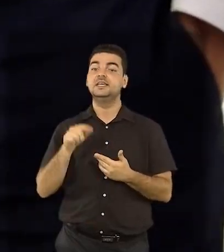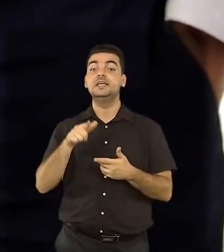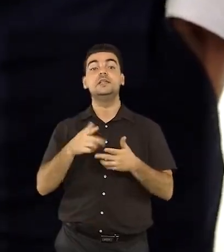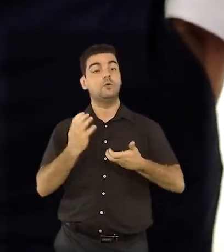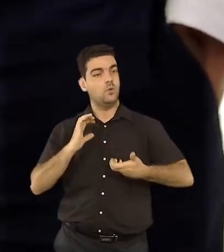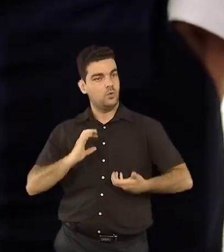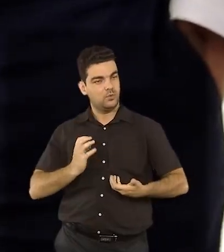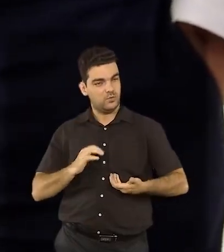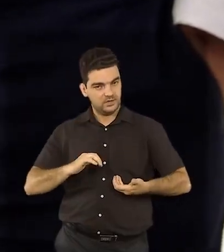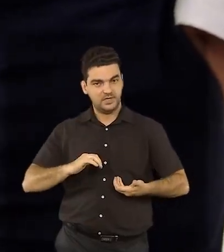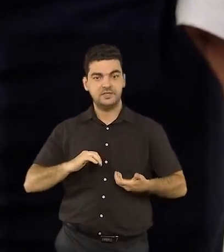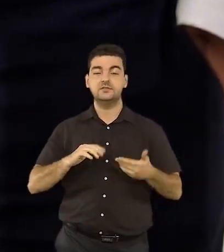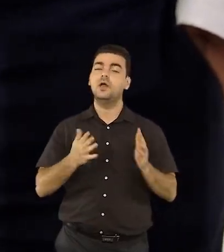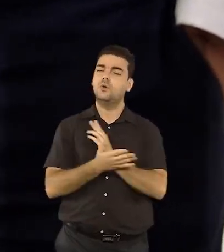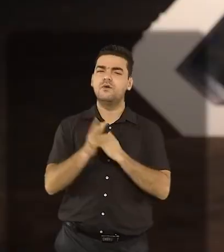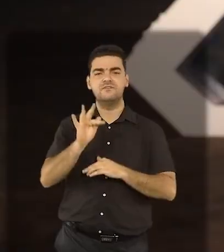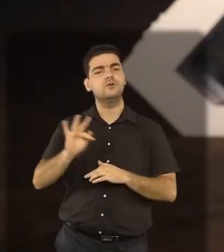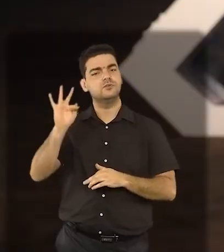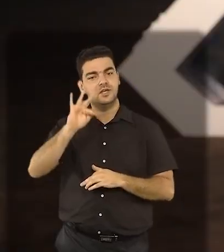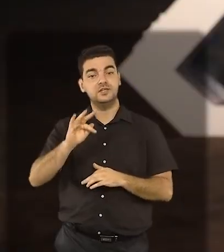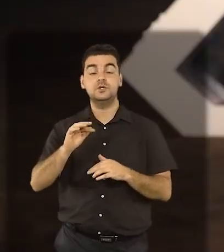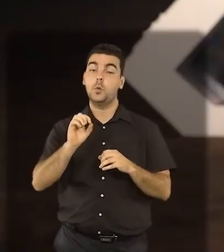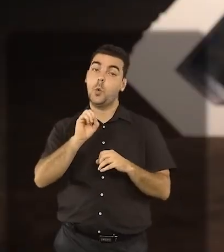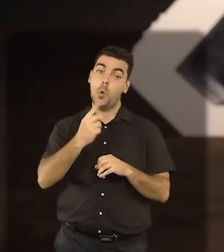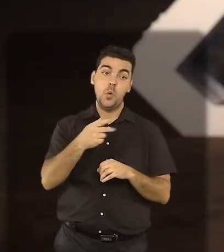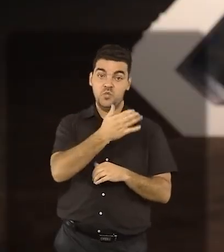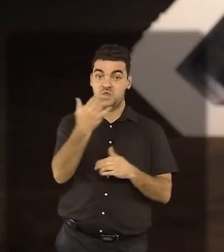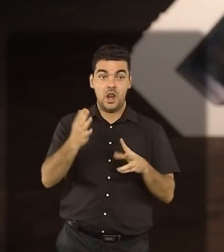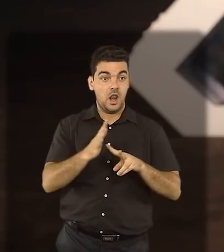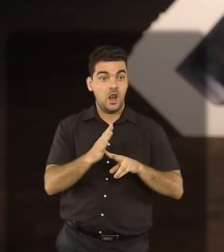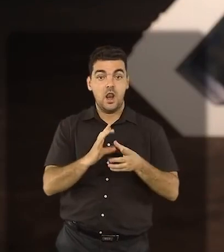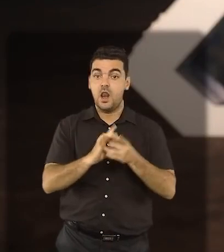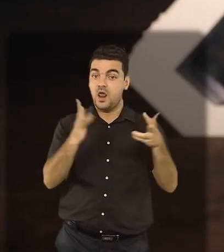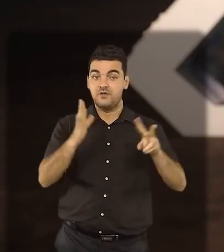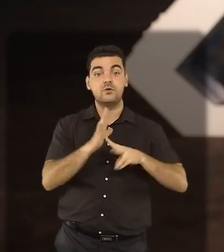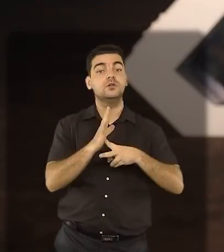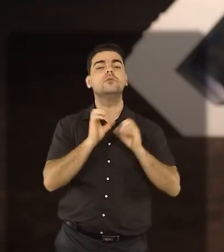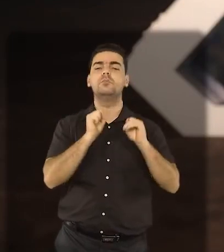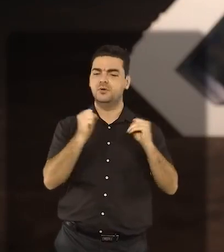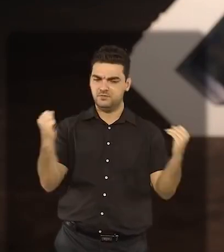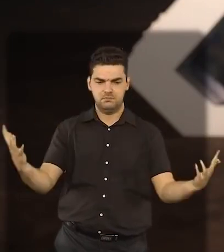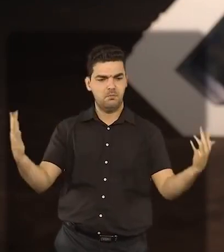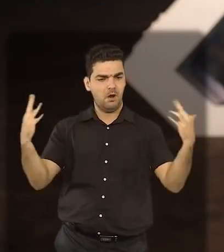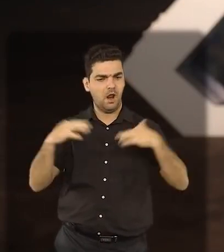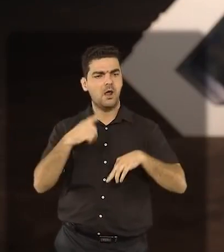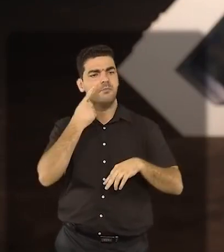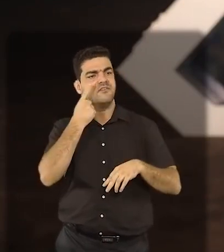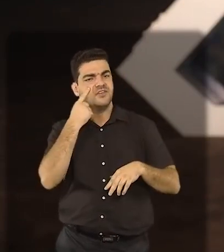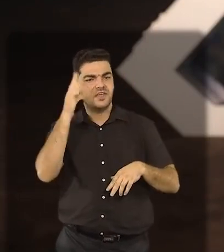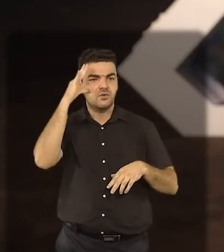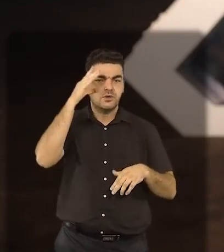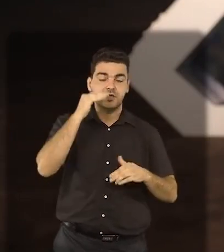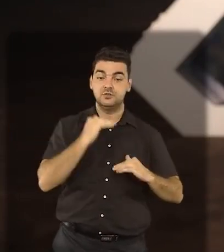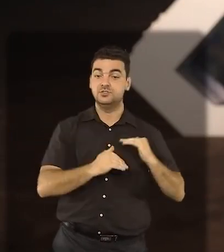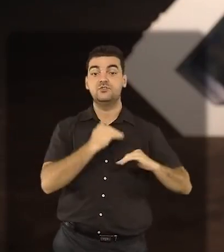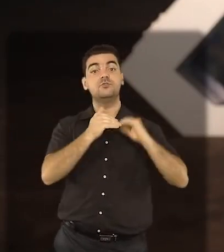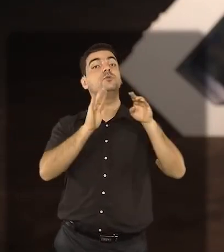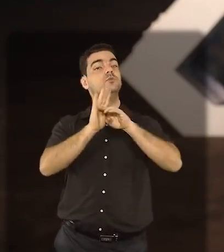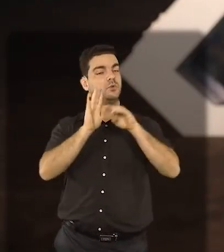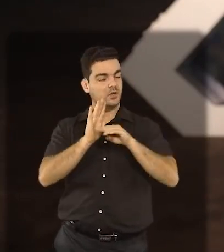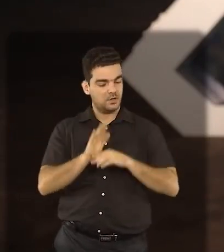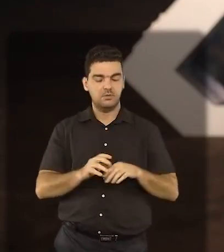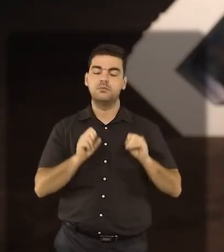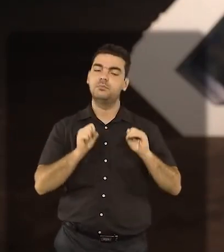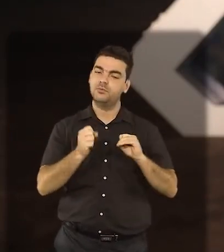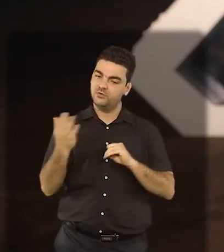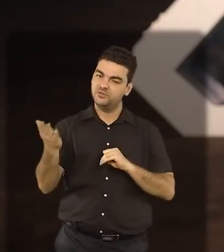Congresso Nacional, universidades e todos os partidos políticos podem fiscalizar o desenvolvimento desses